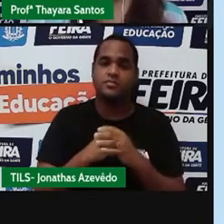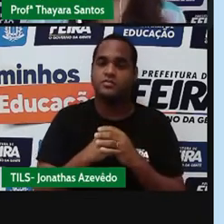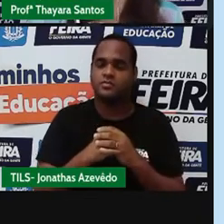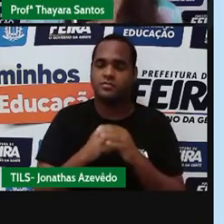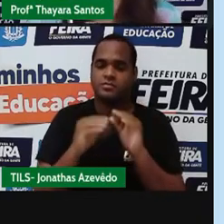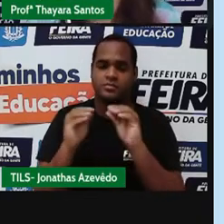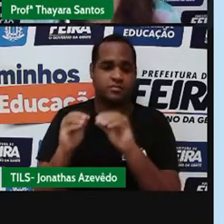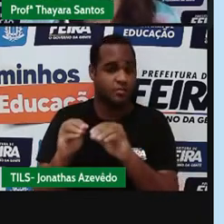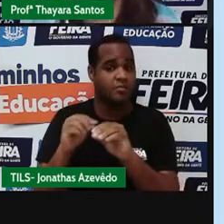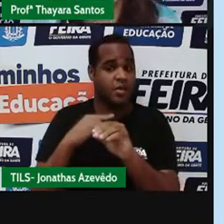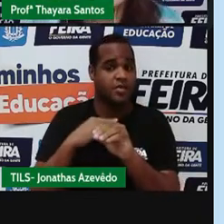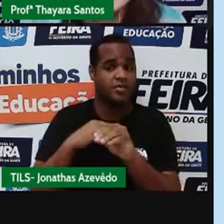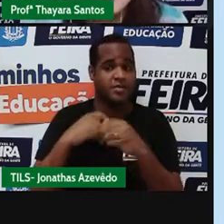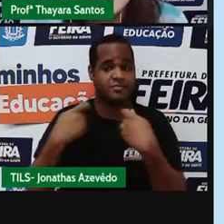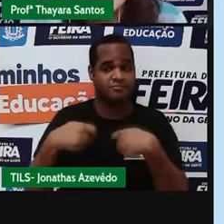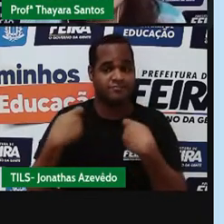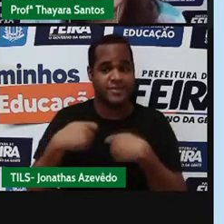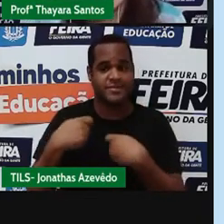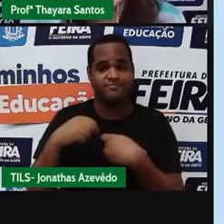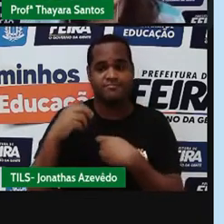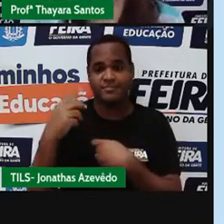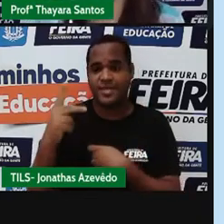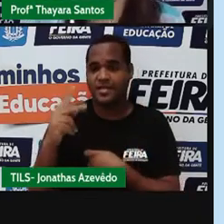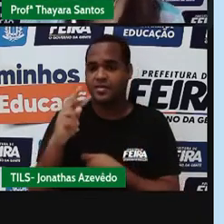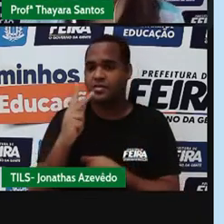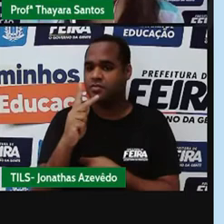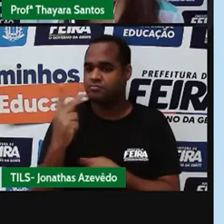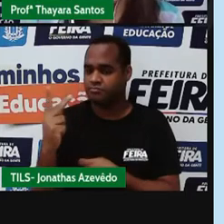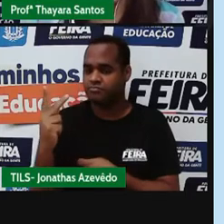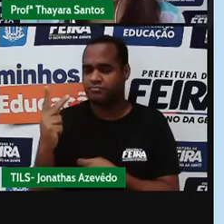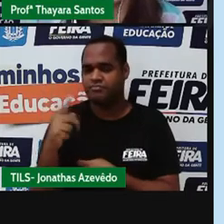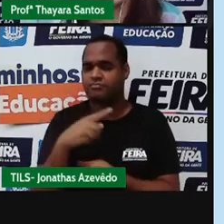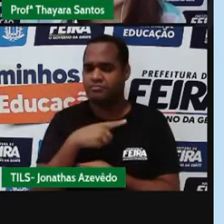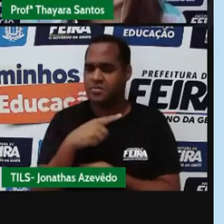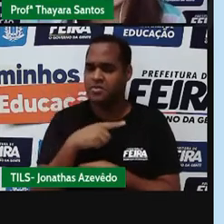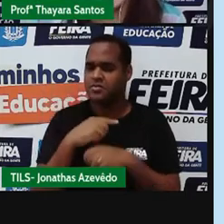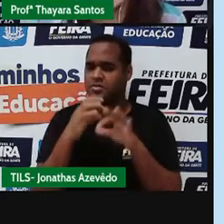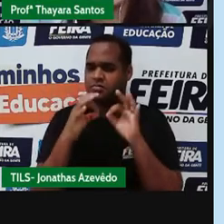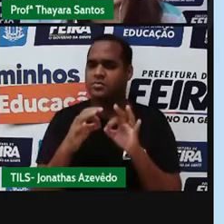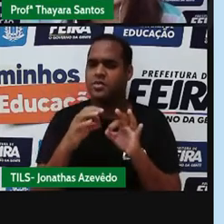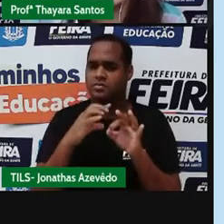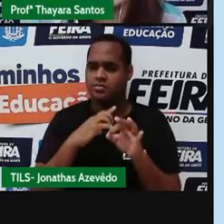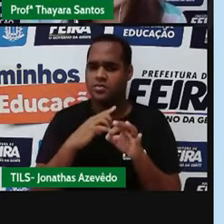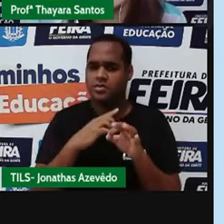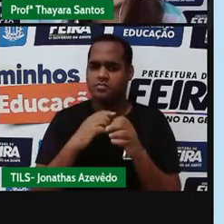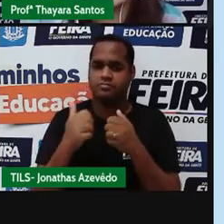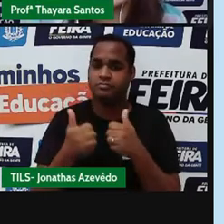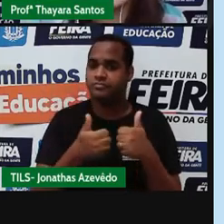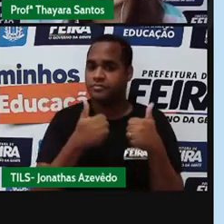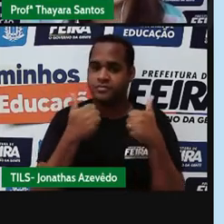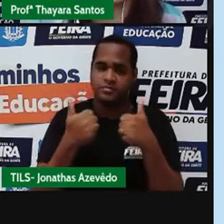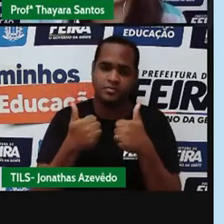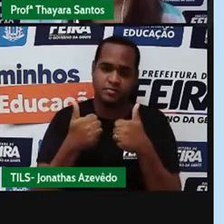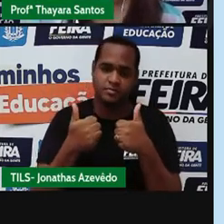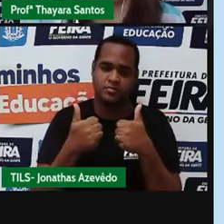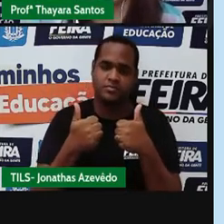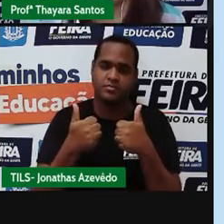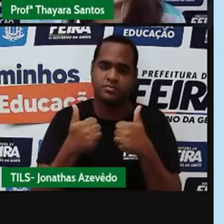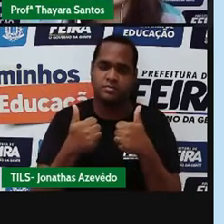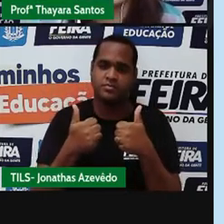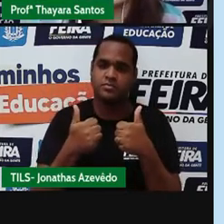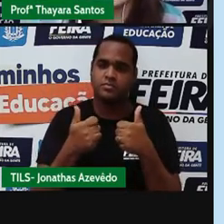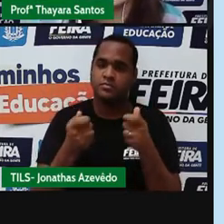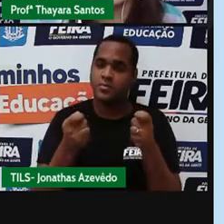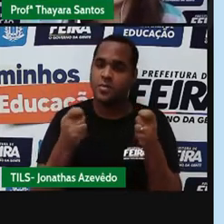soltar ela aqui. Ele já disse que está tudo certo. Já tem uma molécula formada. Eu posso ver essa molécula ainda em